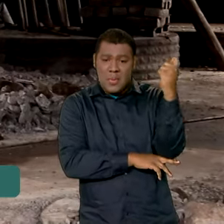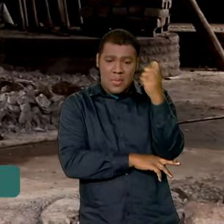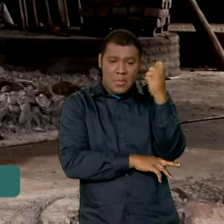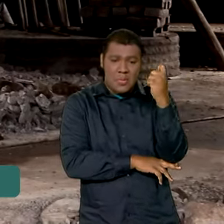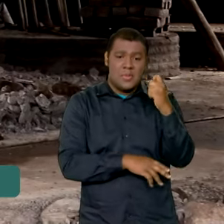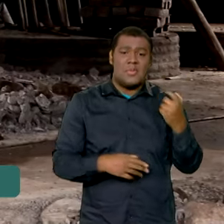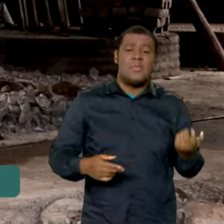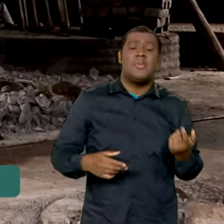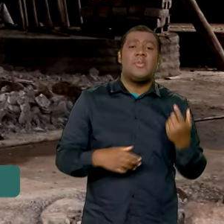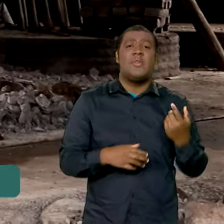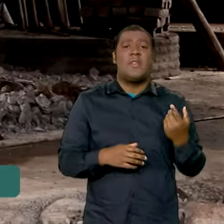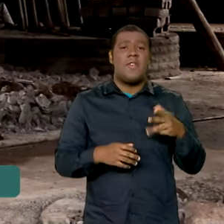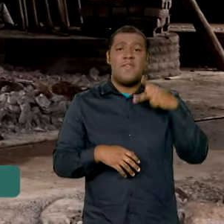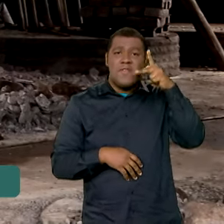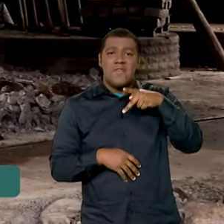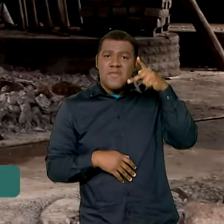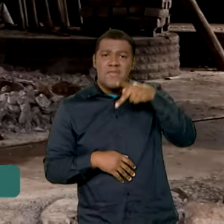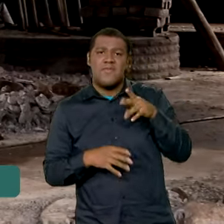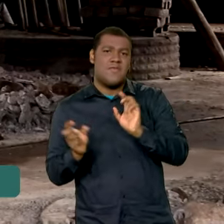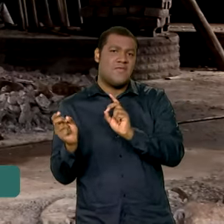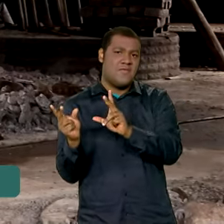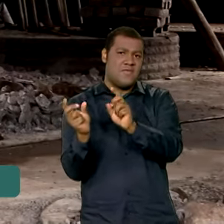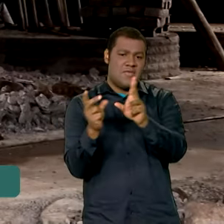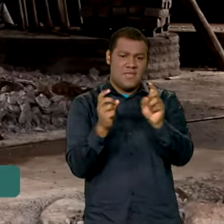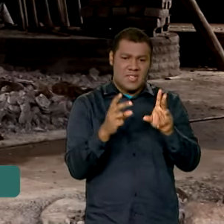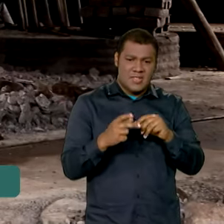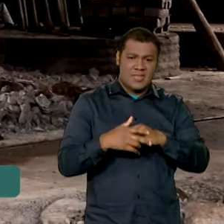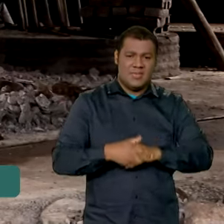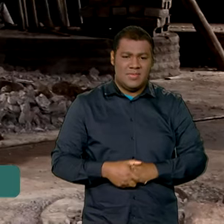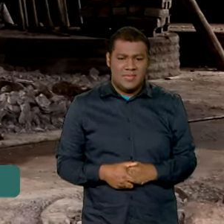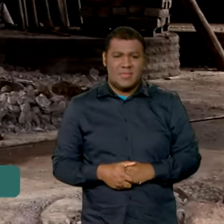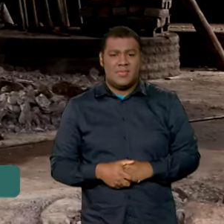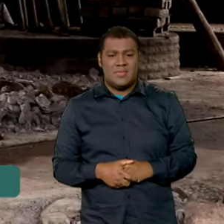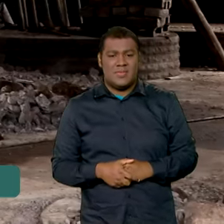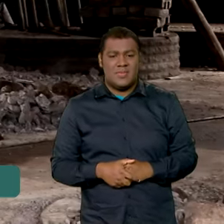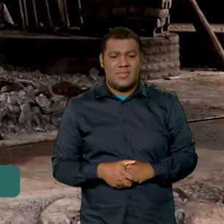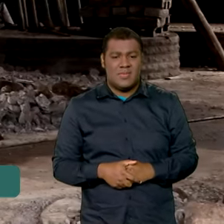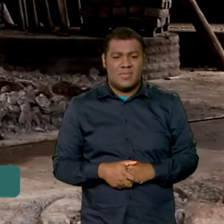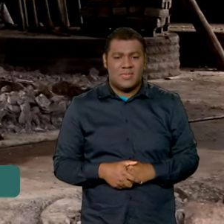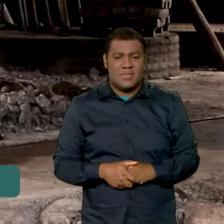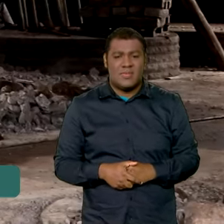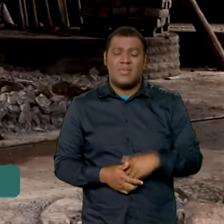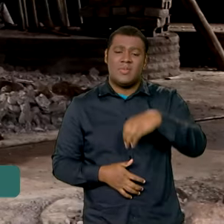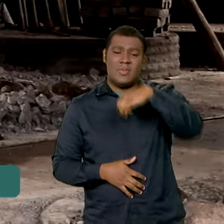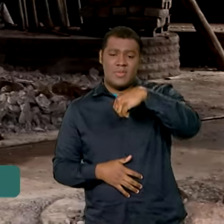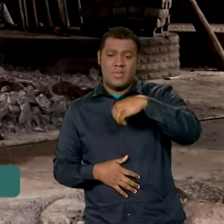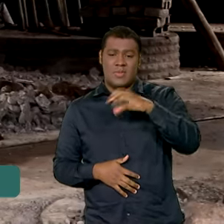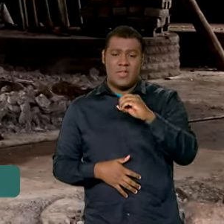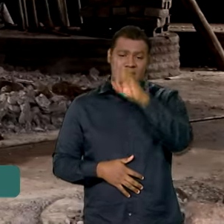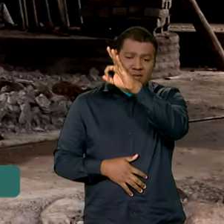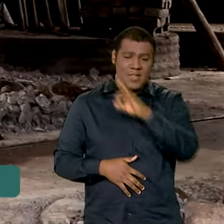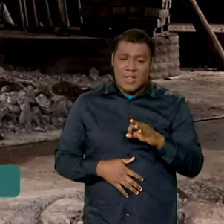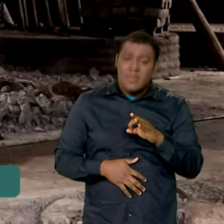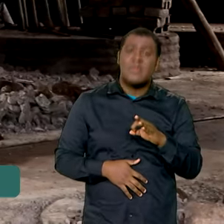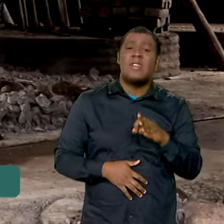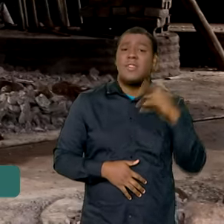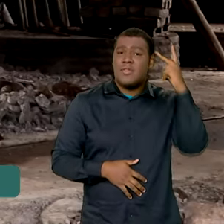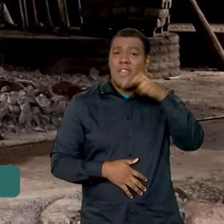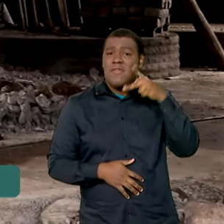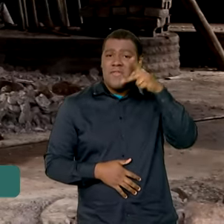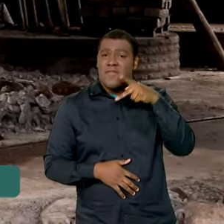A produção de vinhos nacionais, eu acredito que 80, 90% seja realmente aqui no Sul.